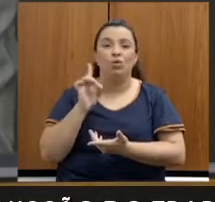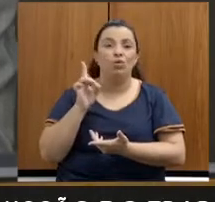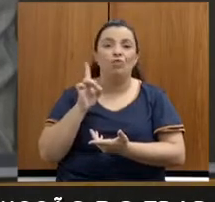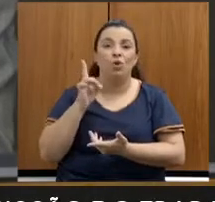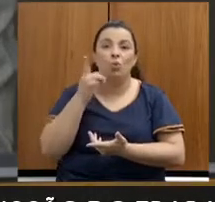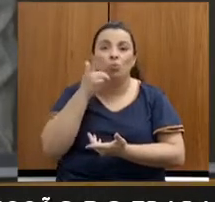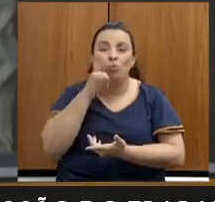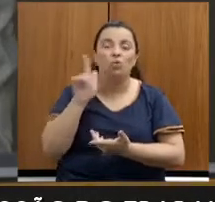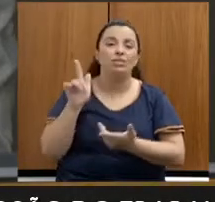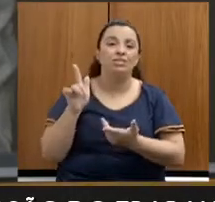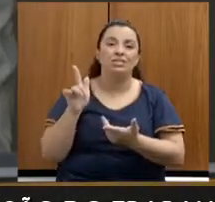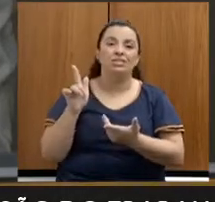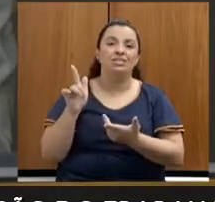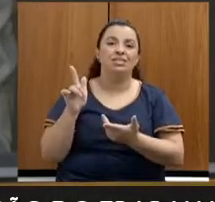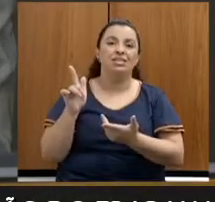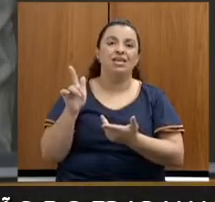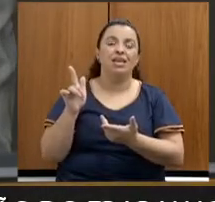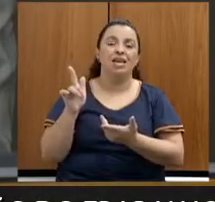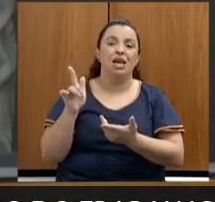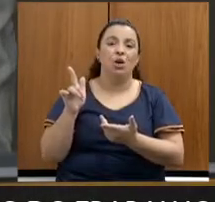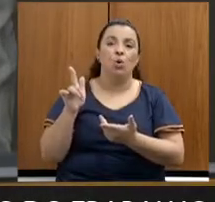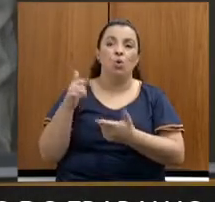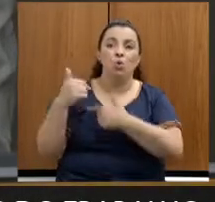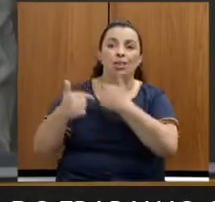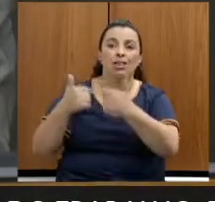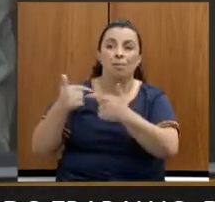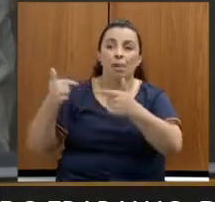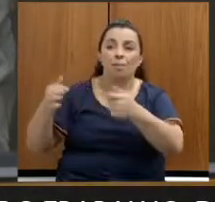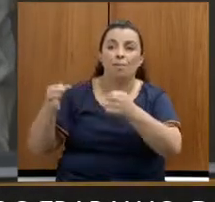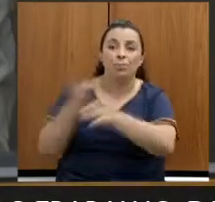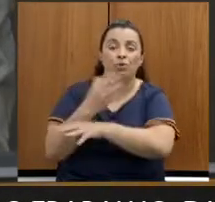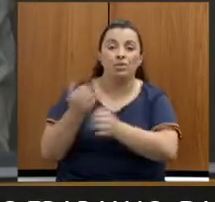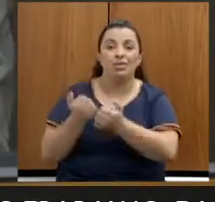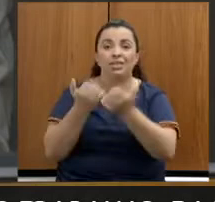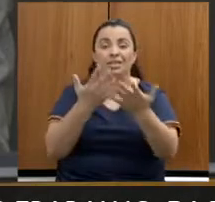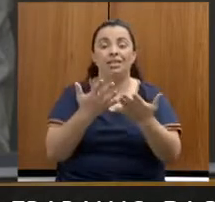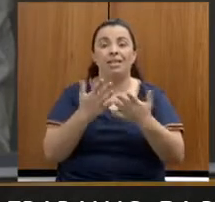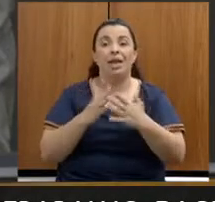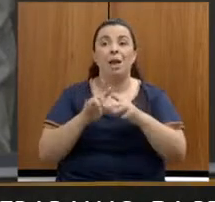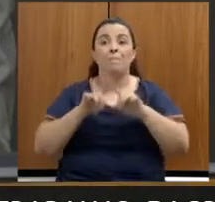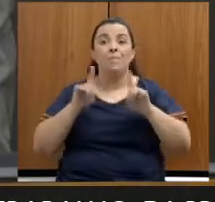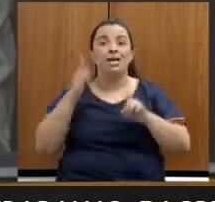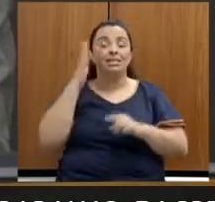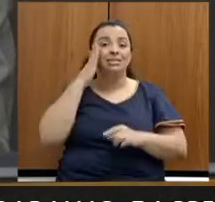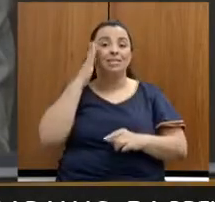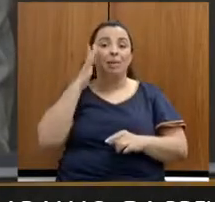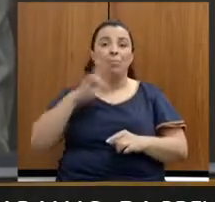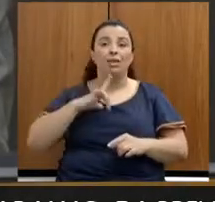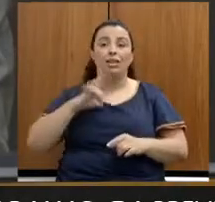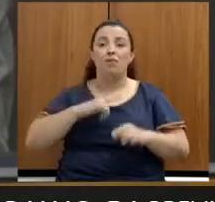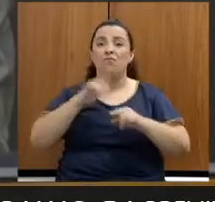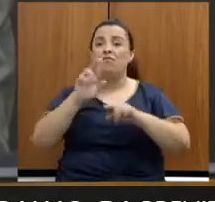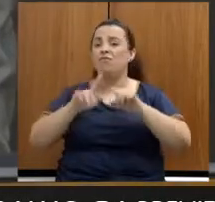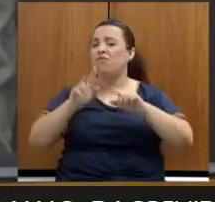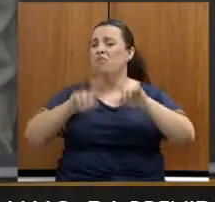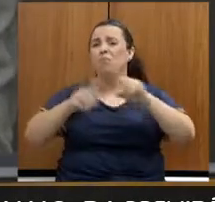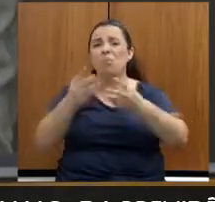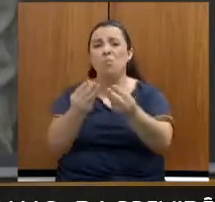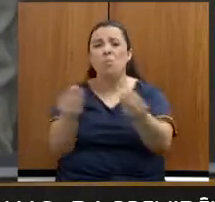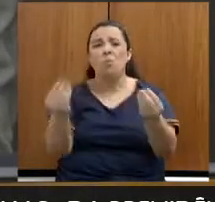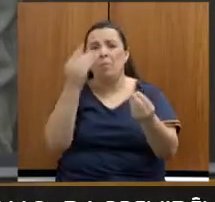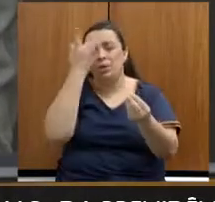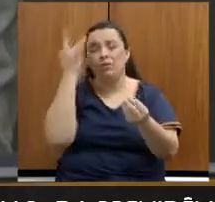trabalhar, executar, e sabendo que tem um universo de jovens desempregados na região.